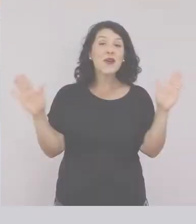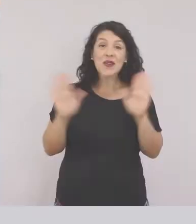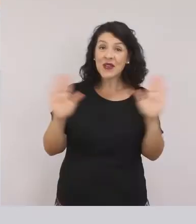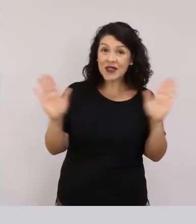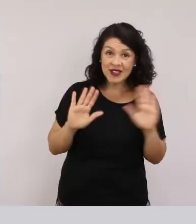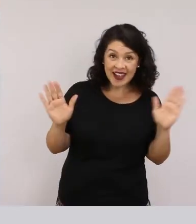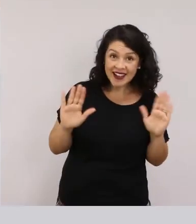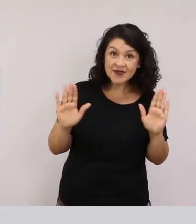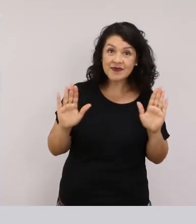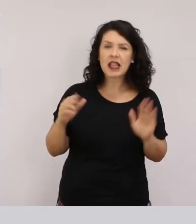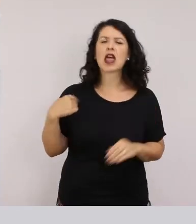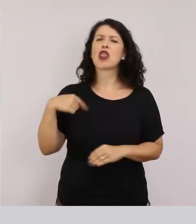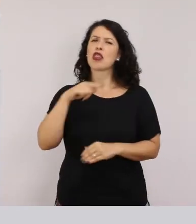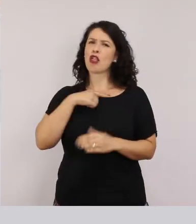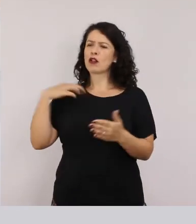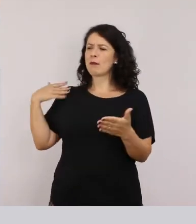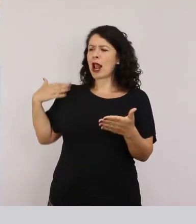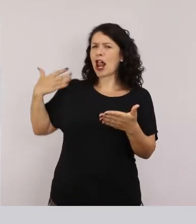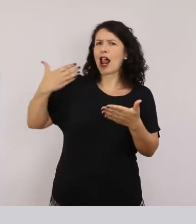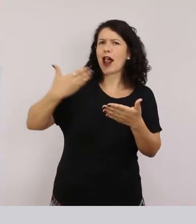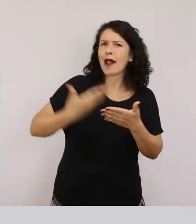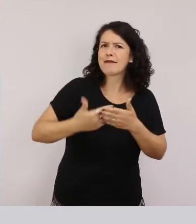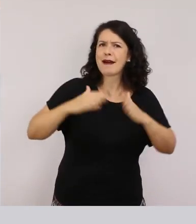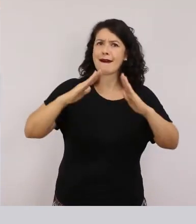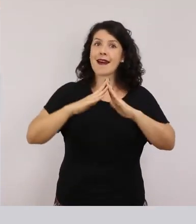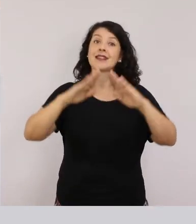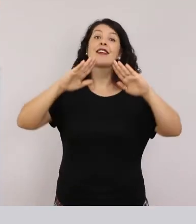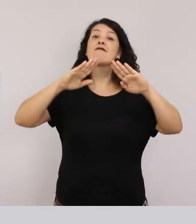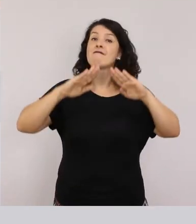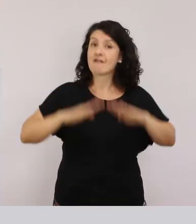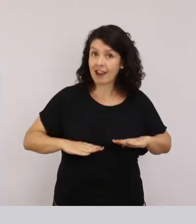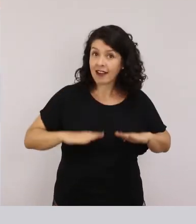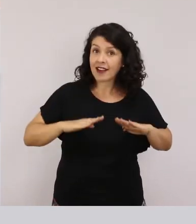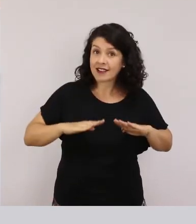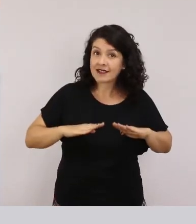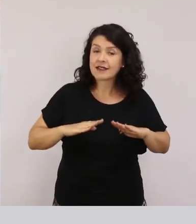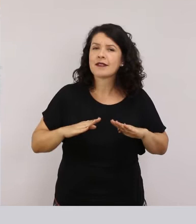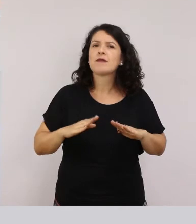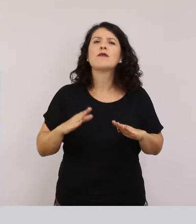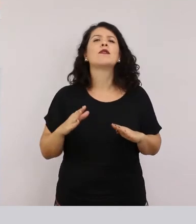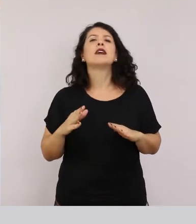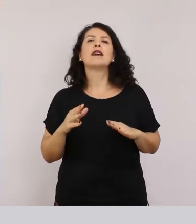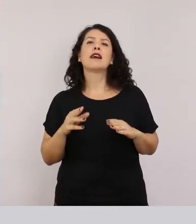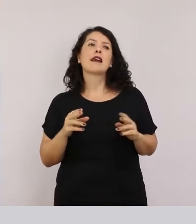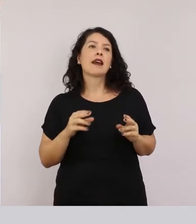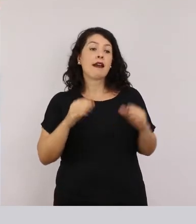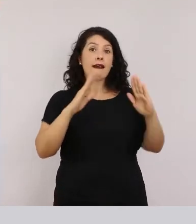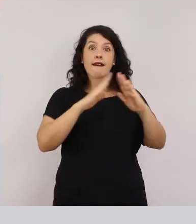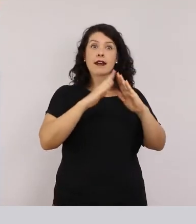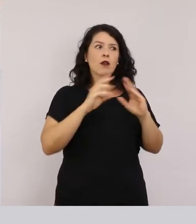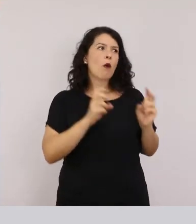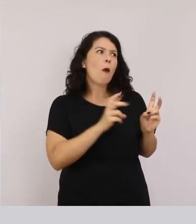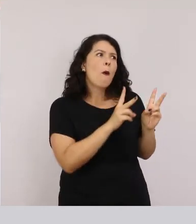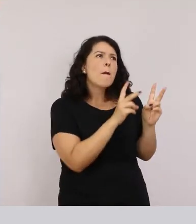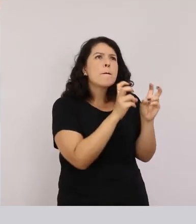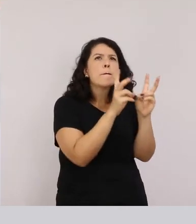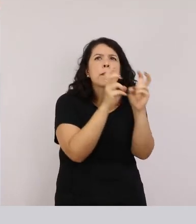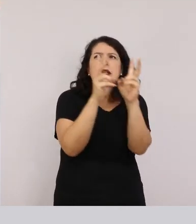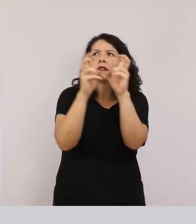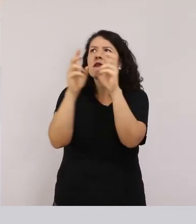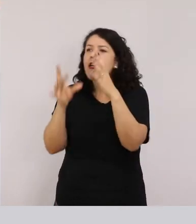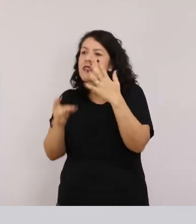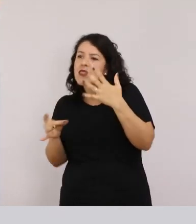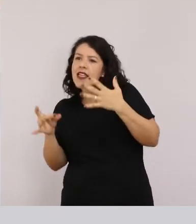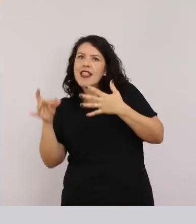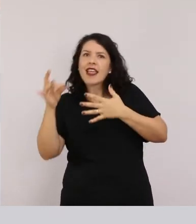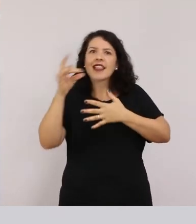Olá, já que estamos passando tanto tempo em nossas casas, que tal observarmos os